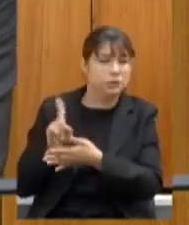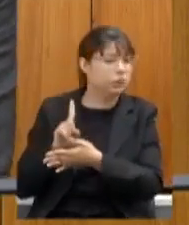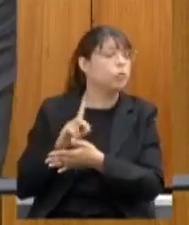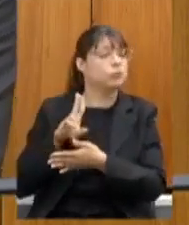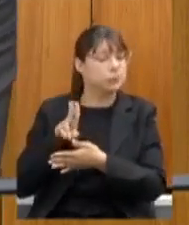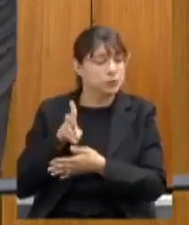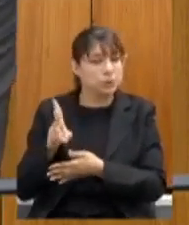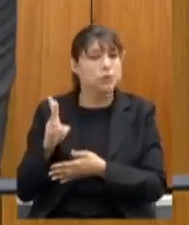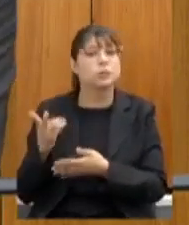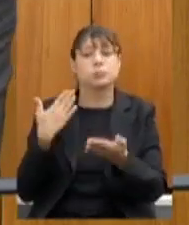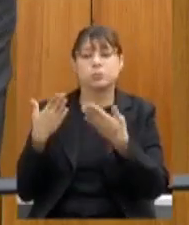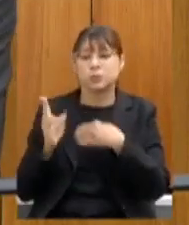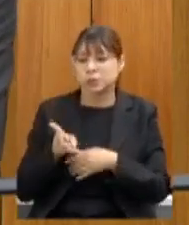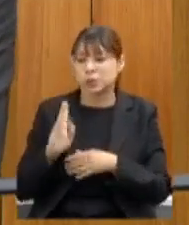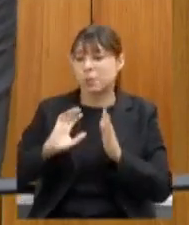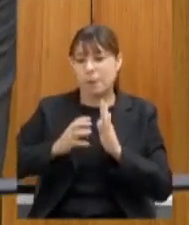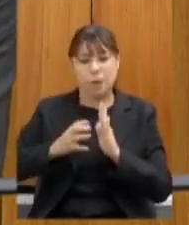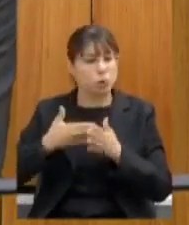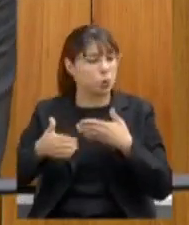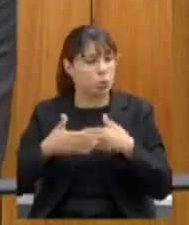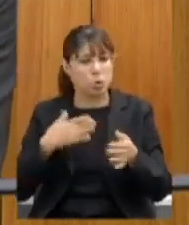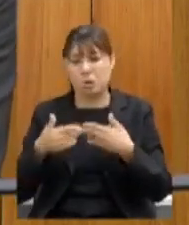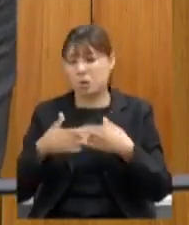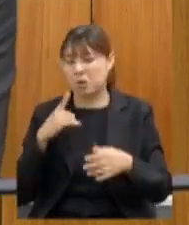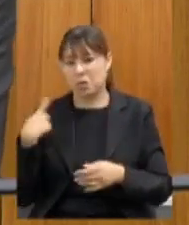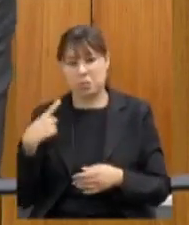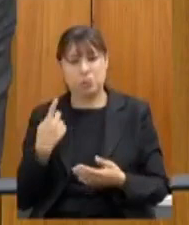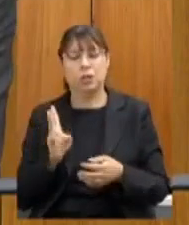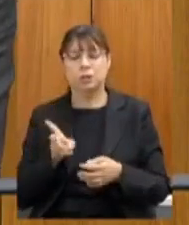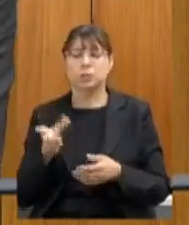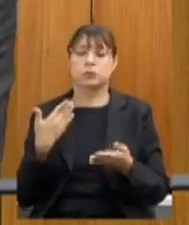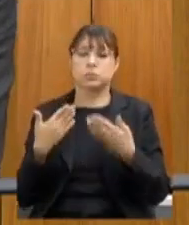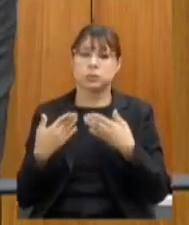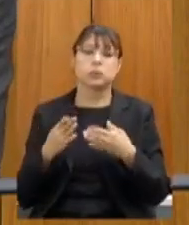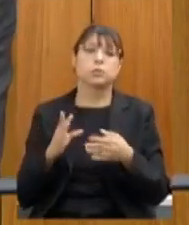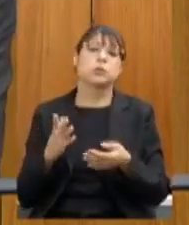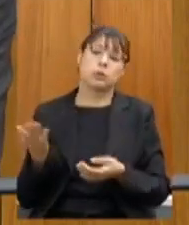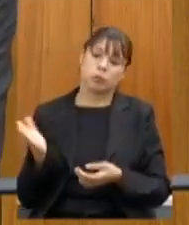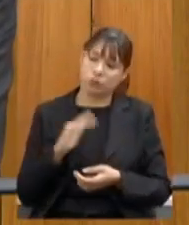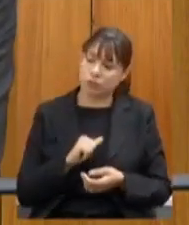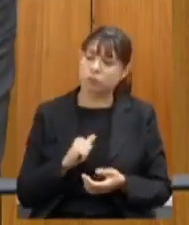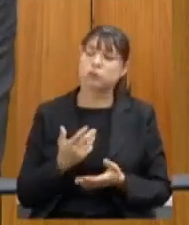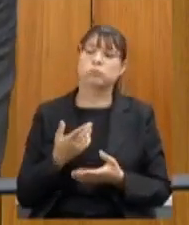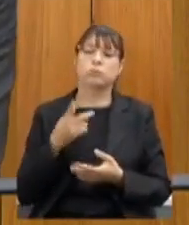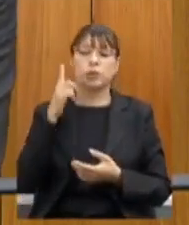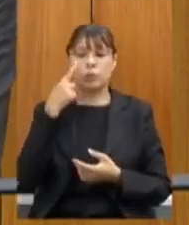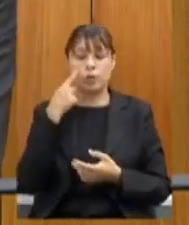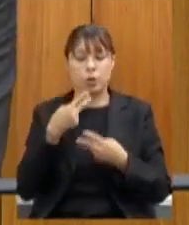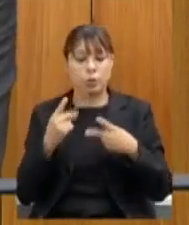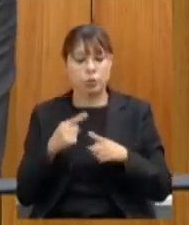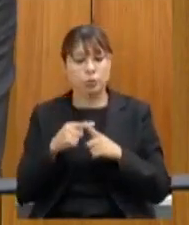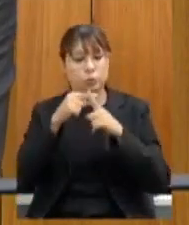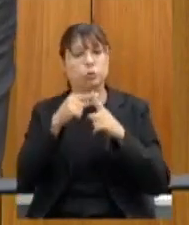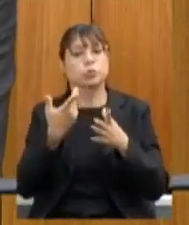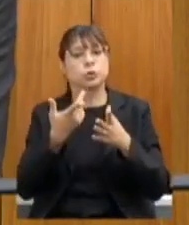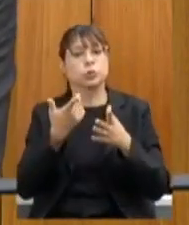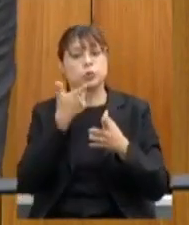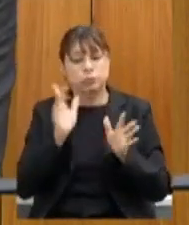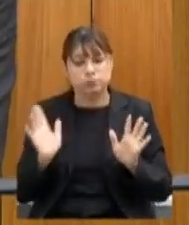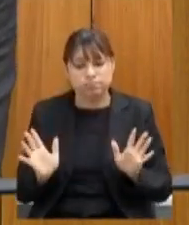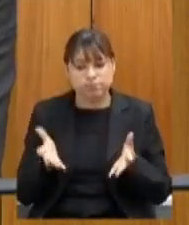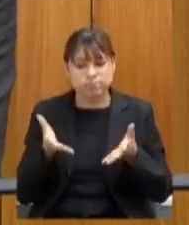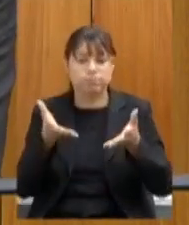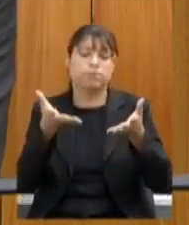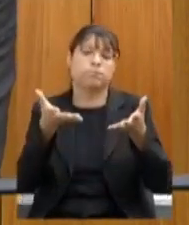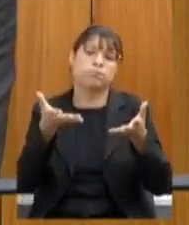para nenhum deputado e agora vamos para frente vamos pegar as coisas positivas e levá-las como incentivo